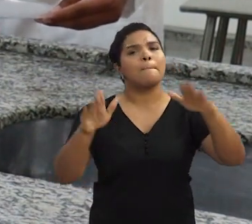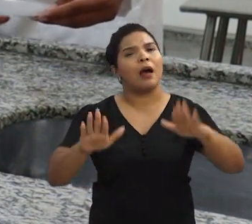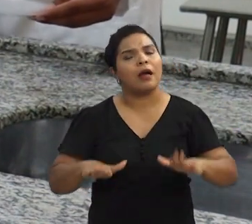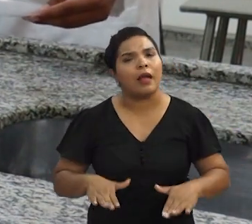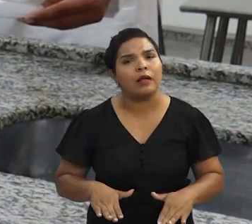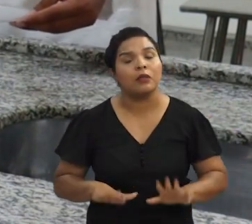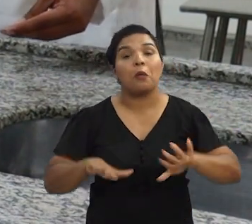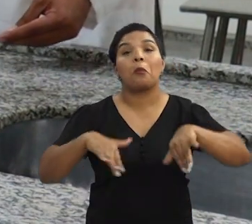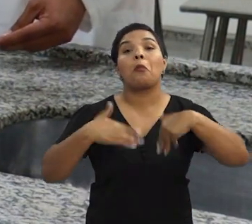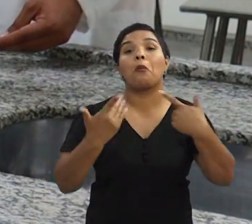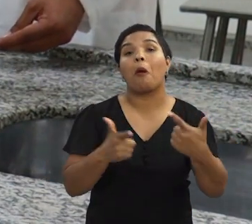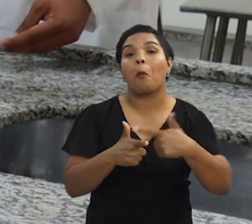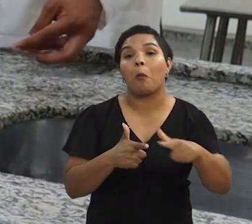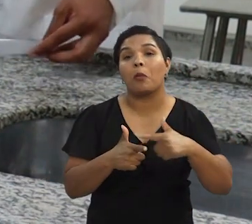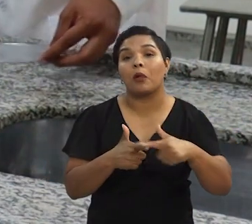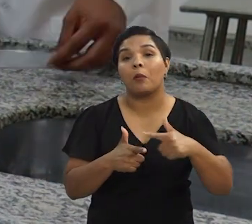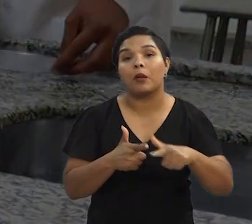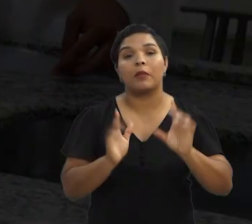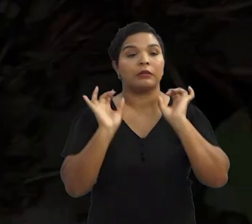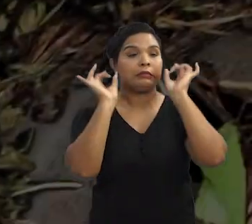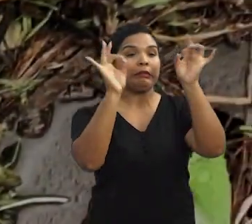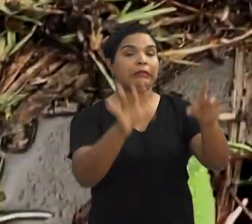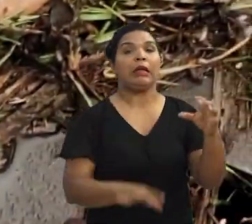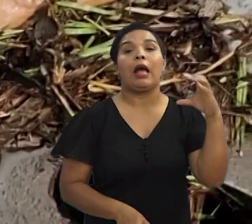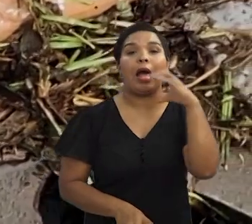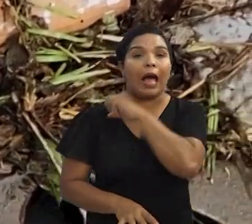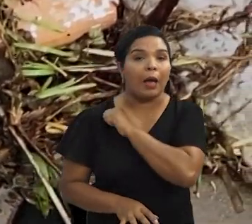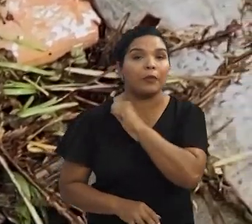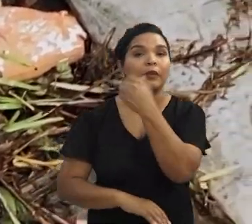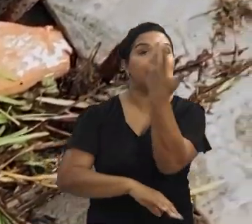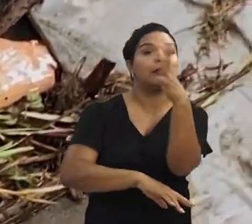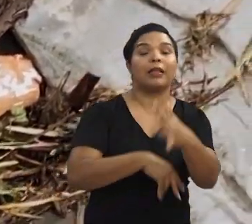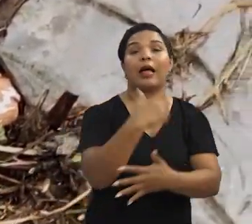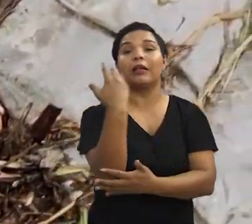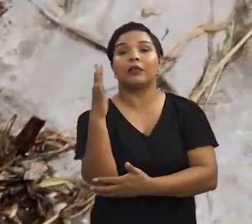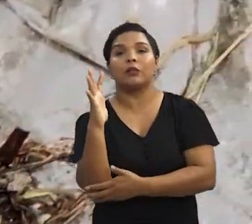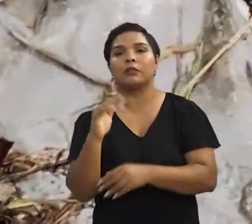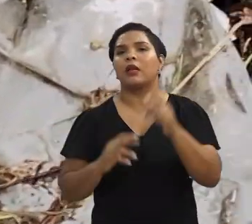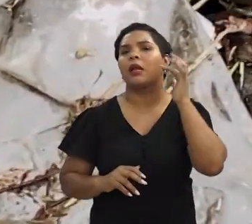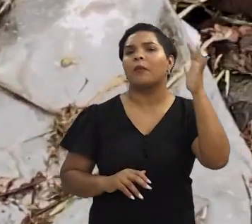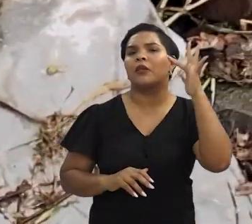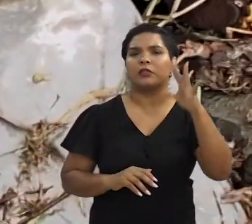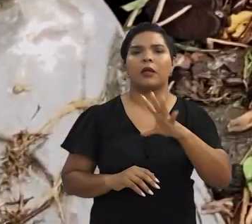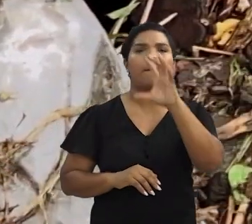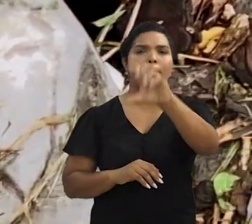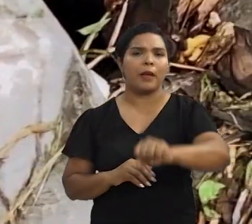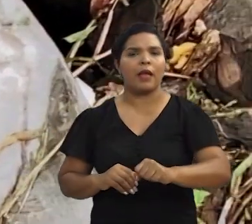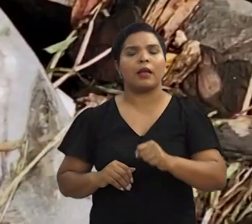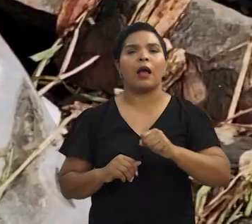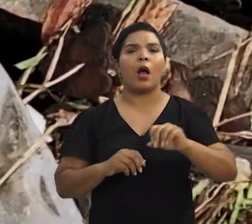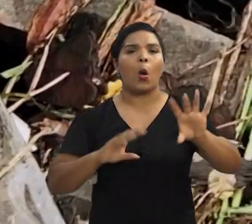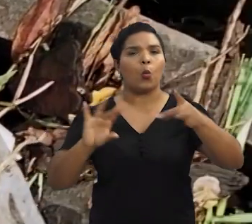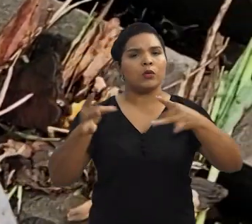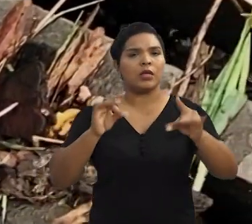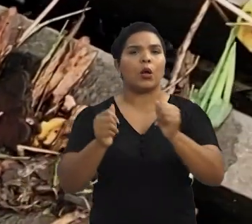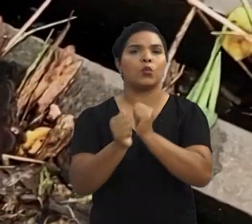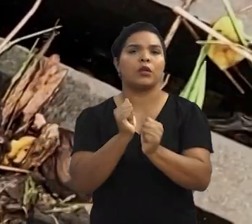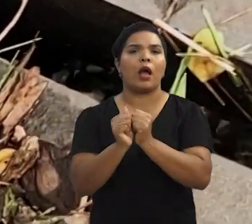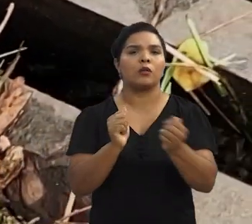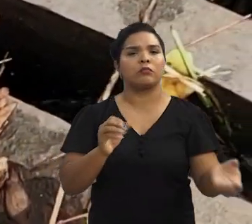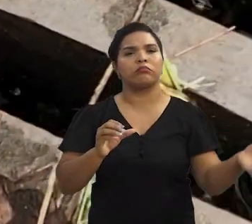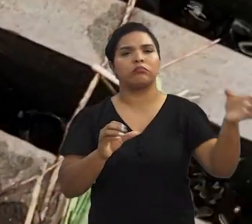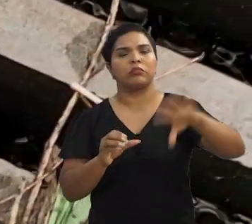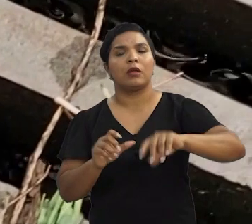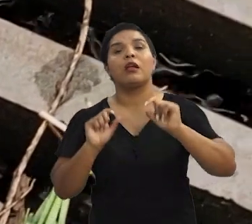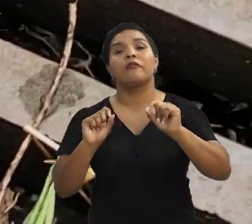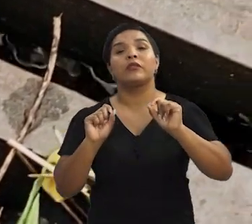baratas. Qual é o grande problema? Ela é descartada rapidamente na natureza, ou seja, imagina aí, você pega um saco de arroz, você rasga,